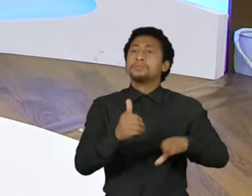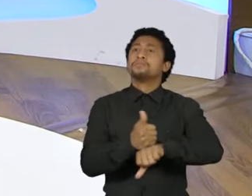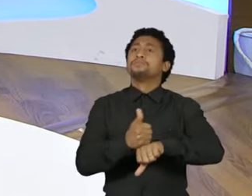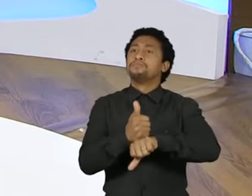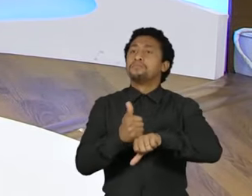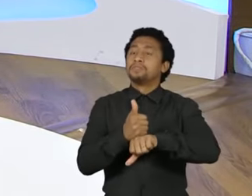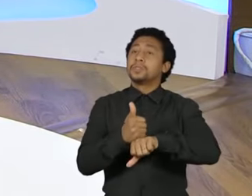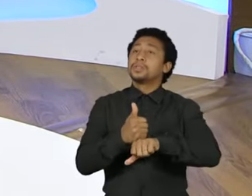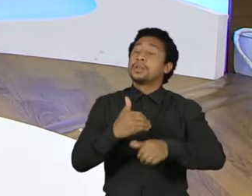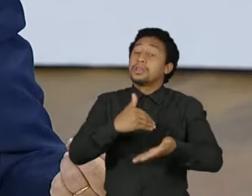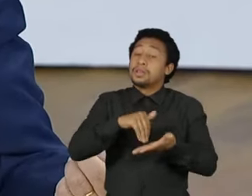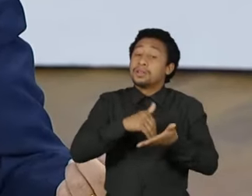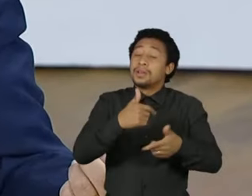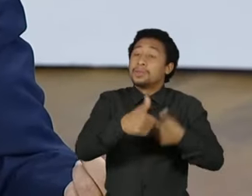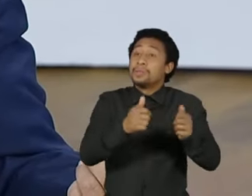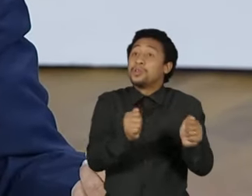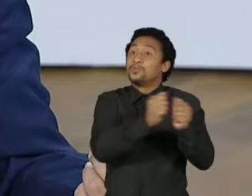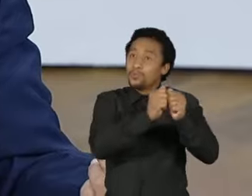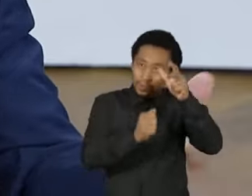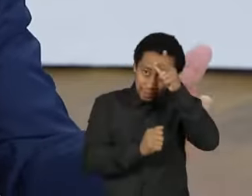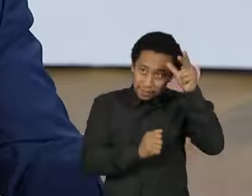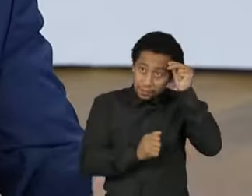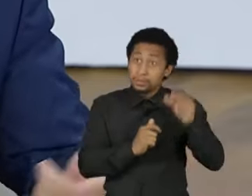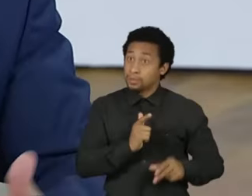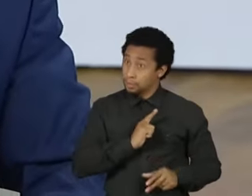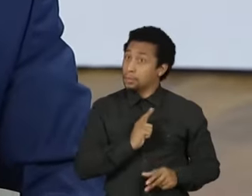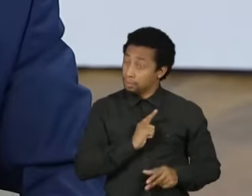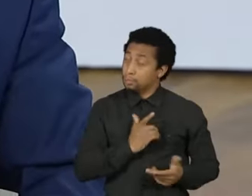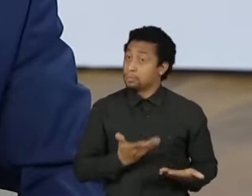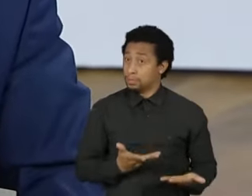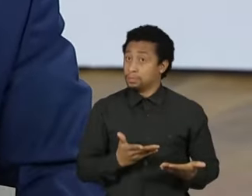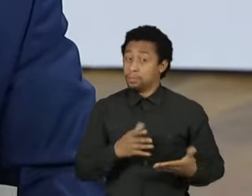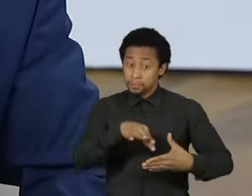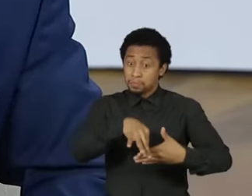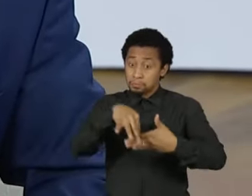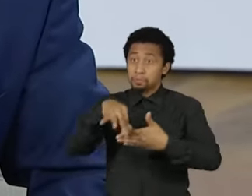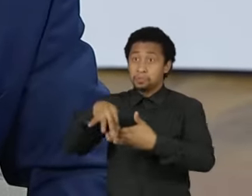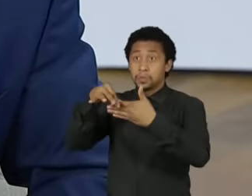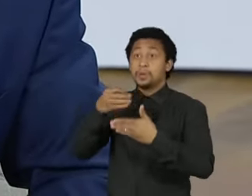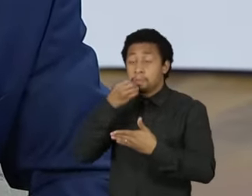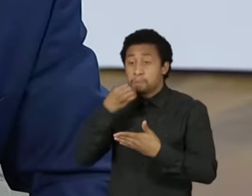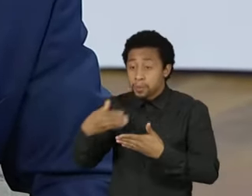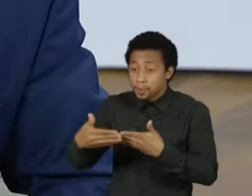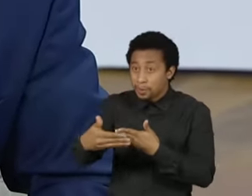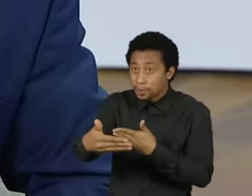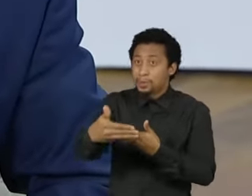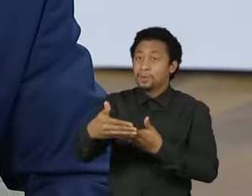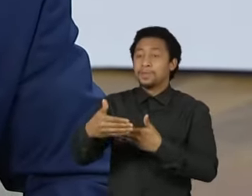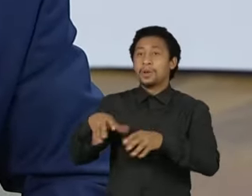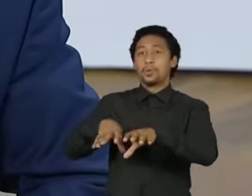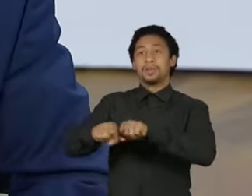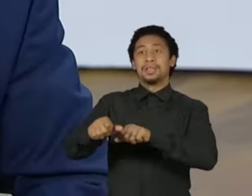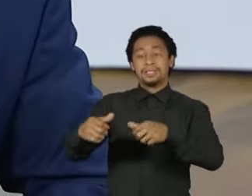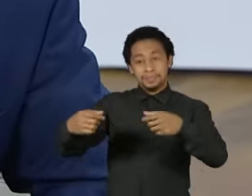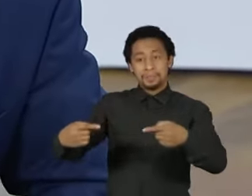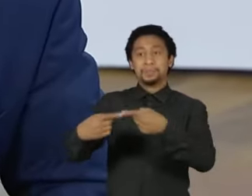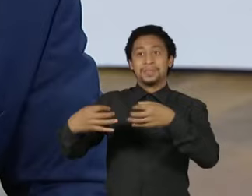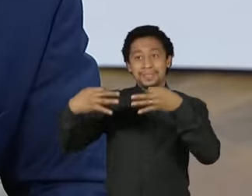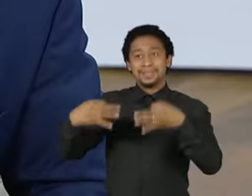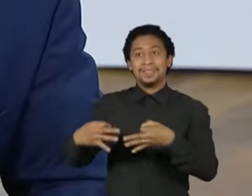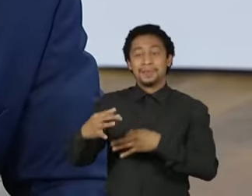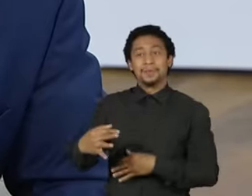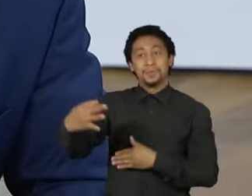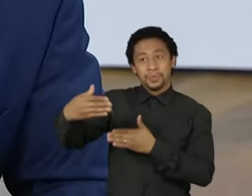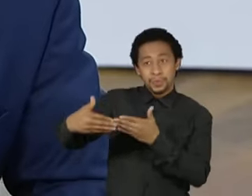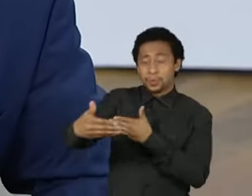boa qualidade e informação para que a gente possa ter esse copo cheio e qualificado num futuro próximo. Eu não tenho dúvida